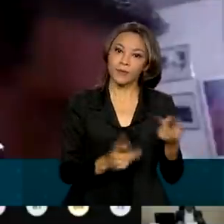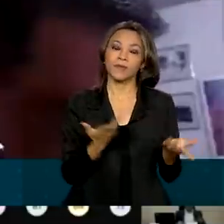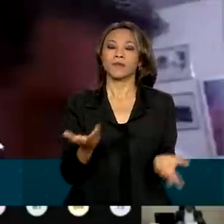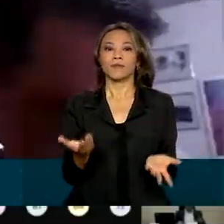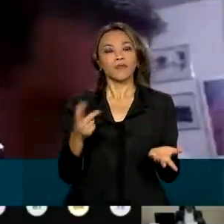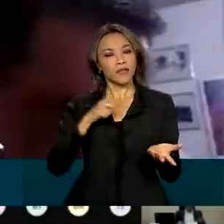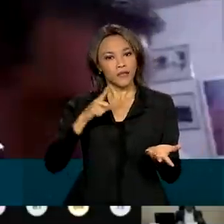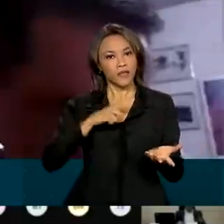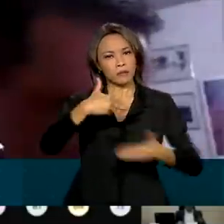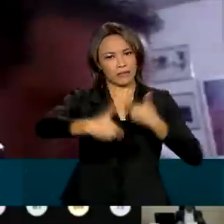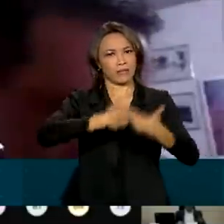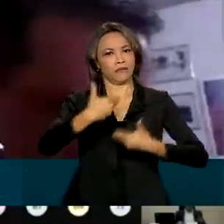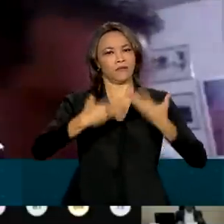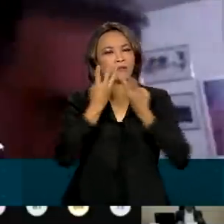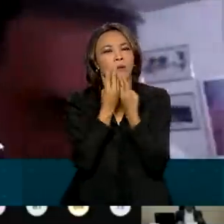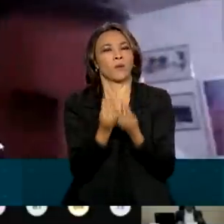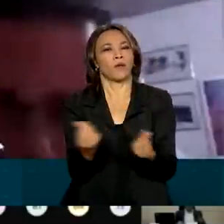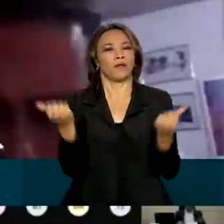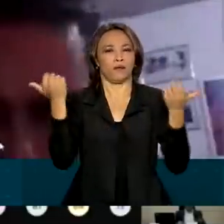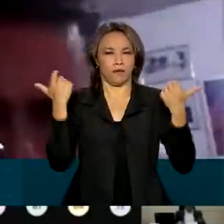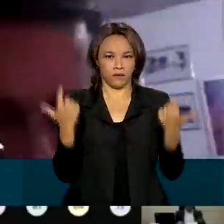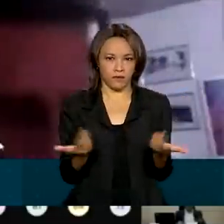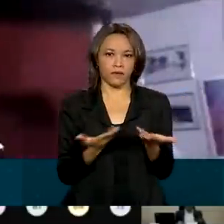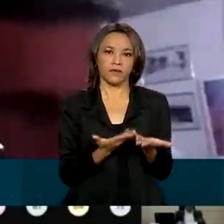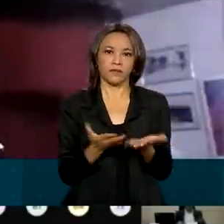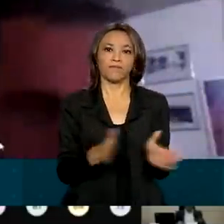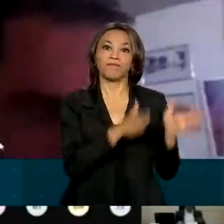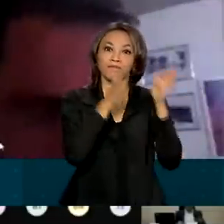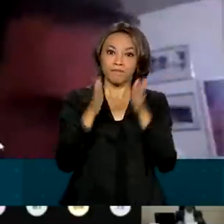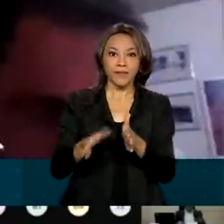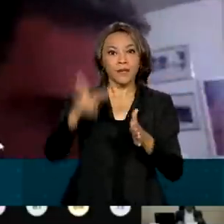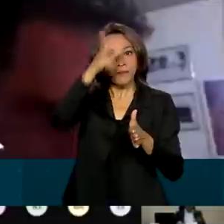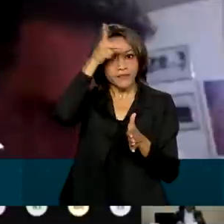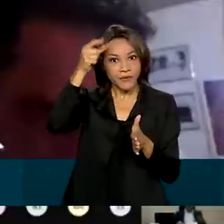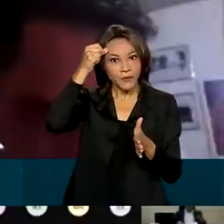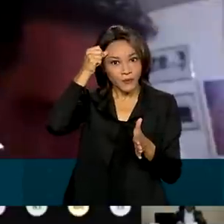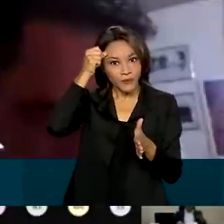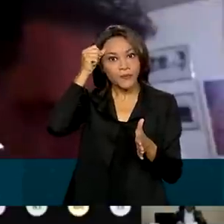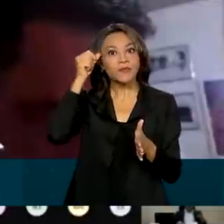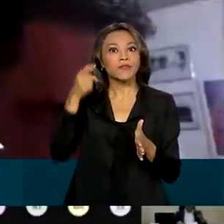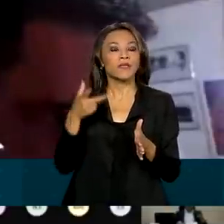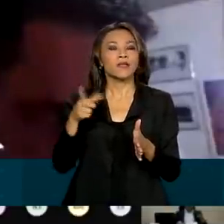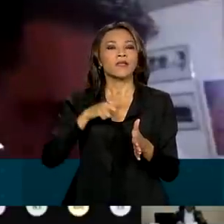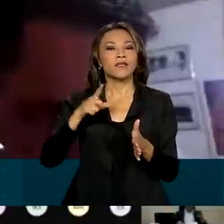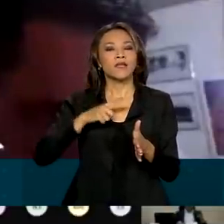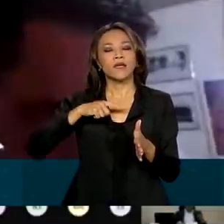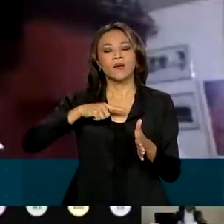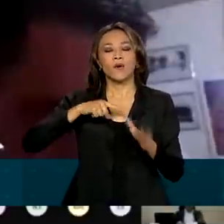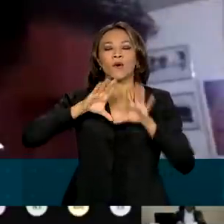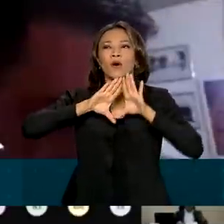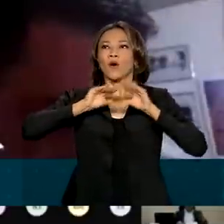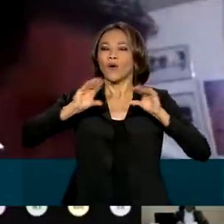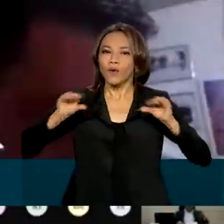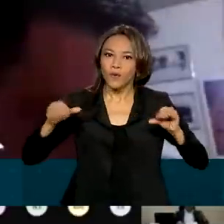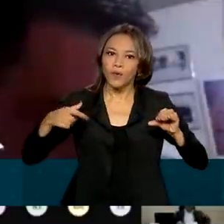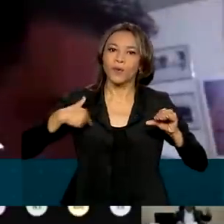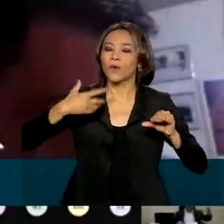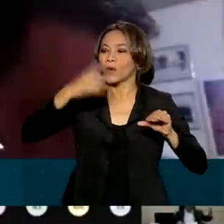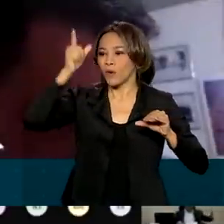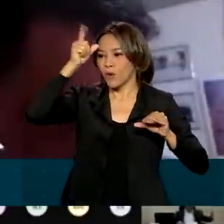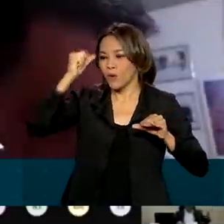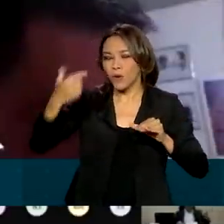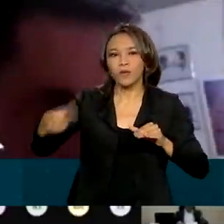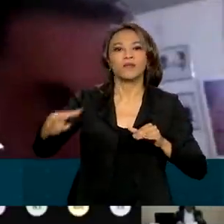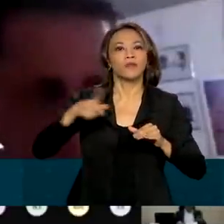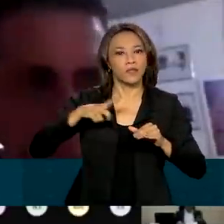a ter um serviço de qualidade. A prefeitura que passa a ter a tranquilidade na prestação do serviço